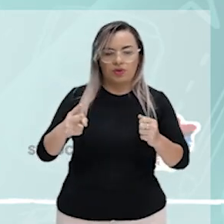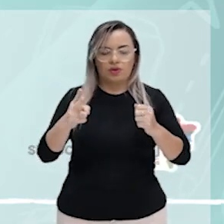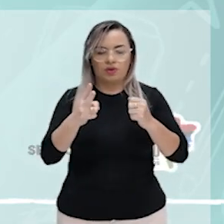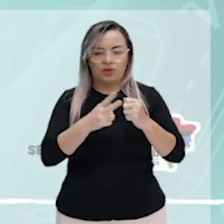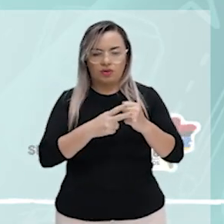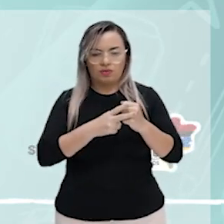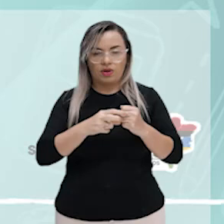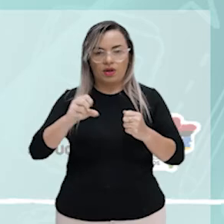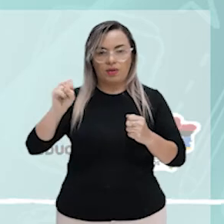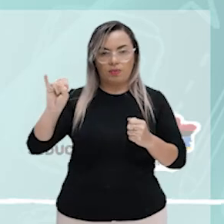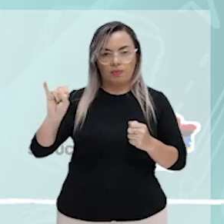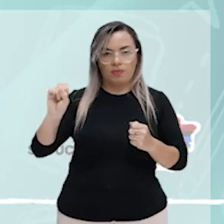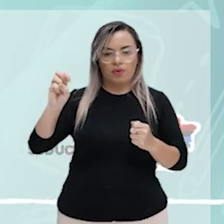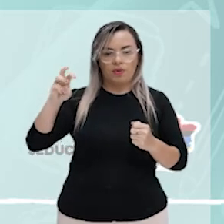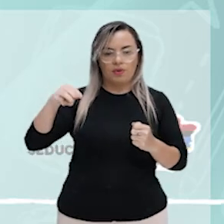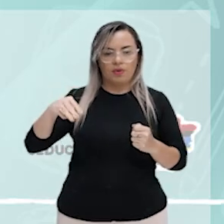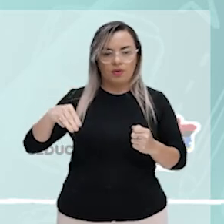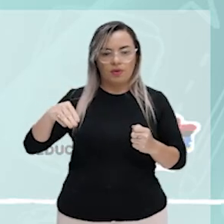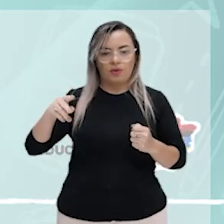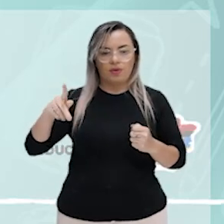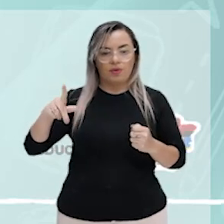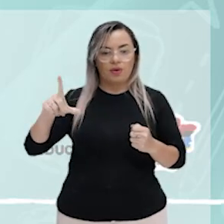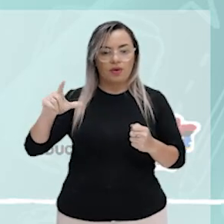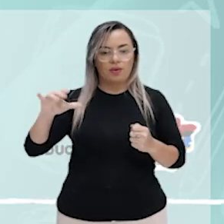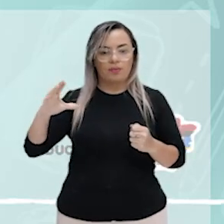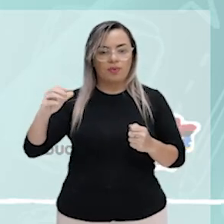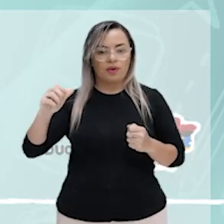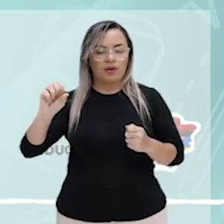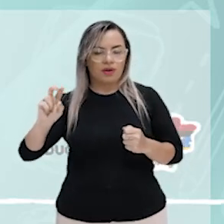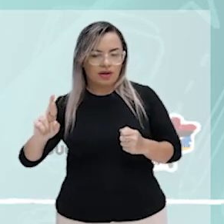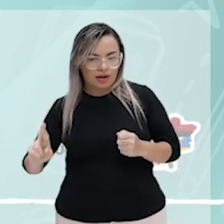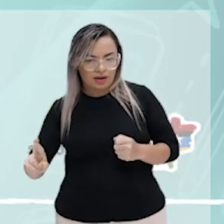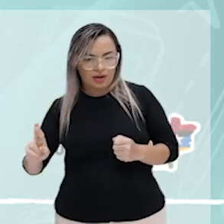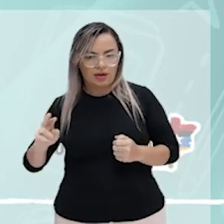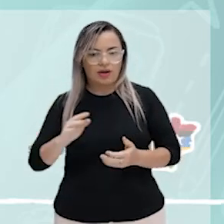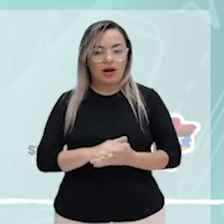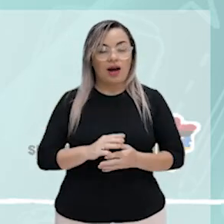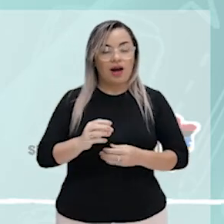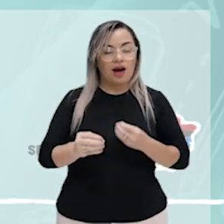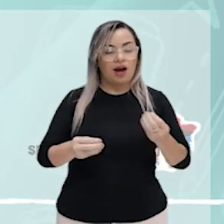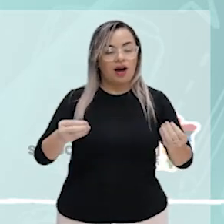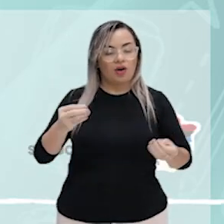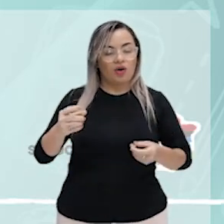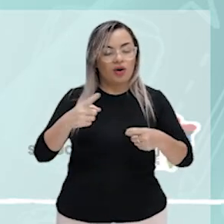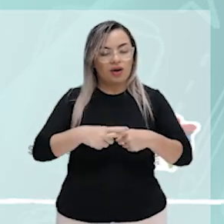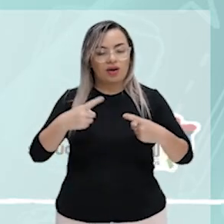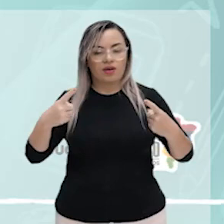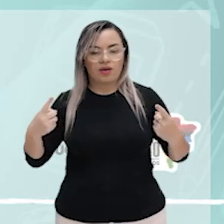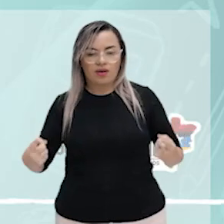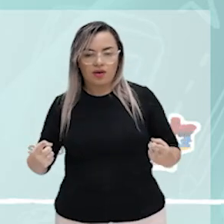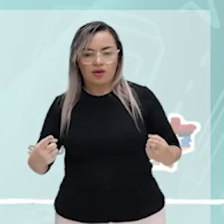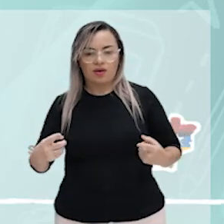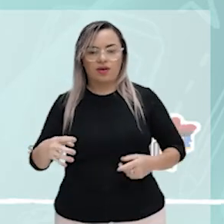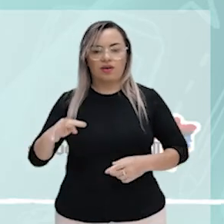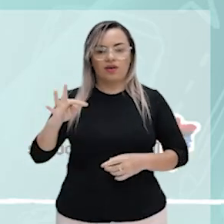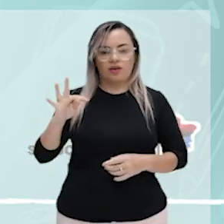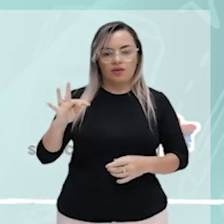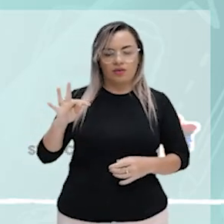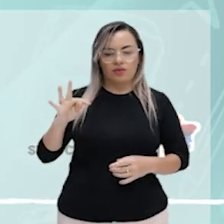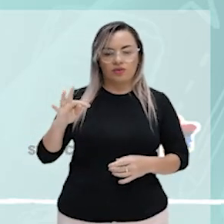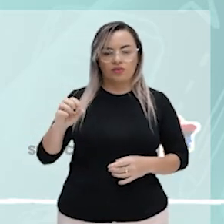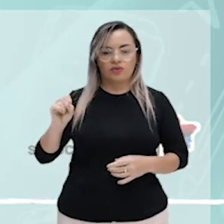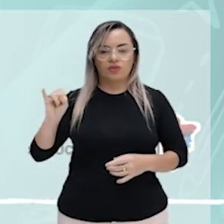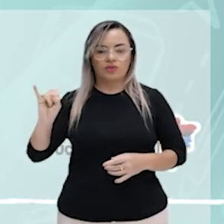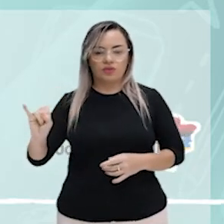significa consequência. Agora, como transitivo indireto, esse mesmo verbo significa embirrar, tá